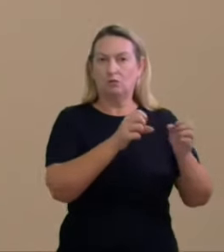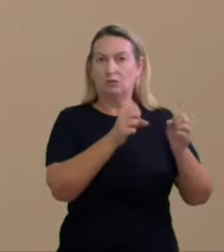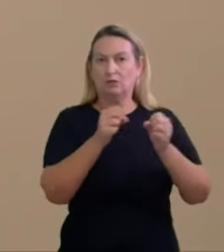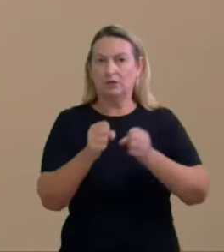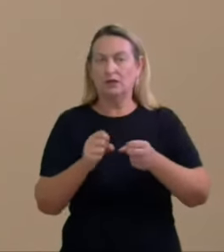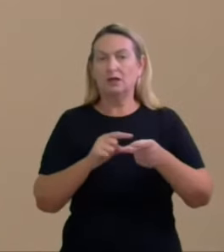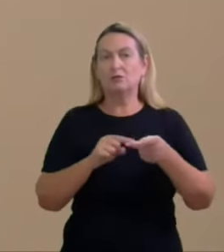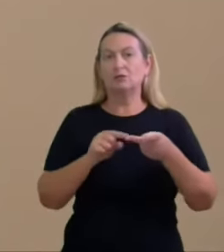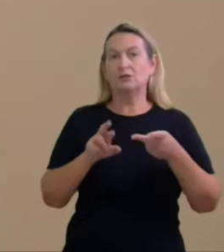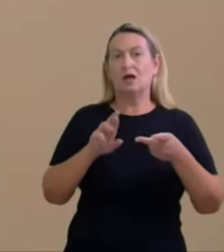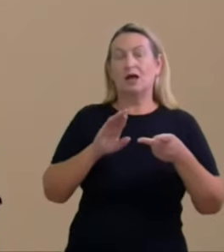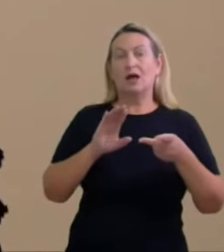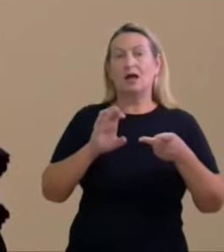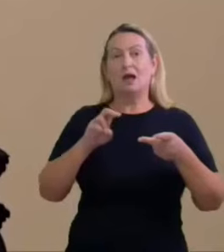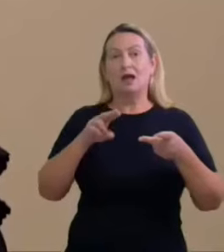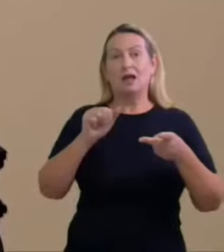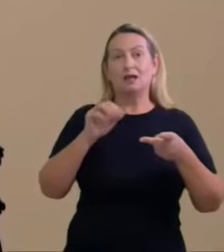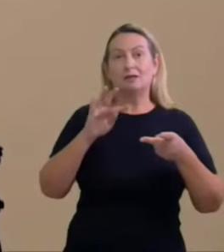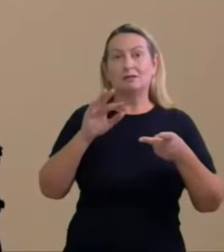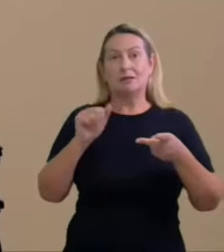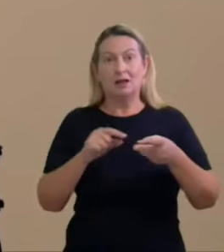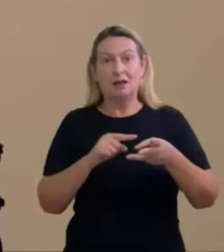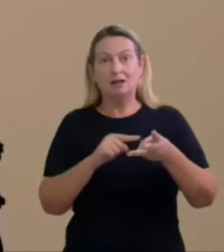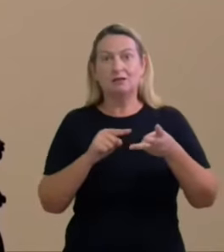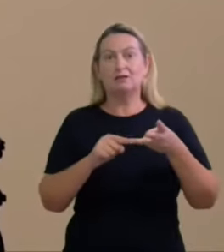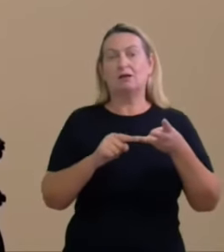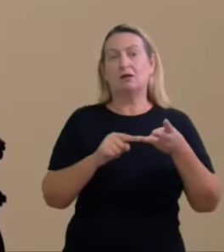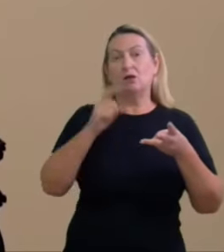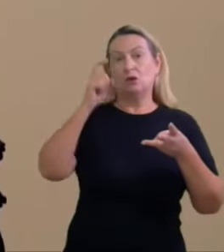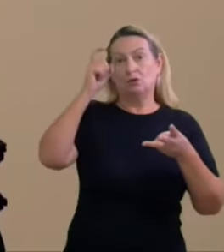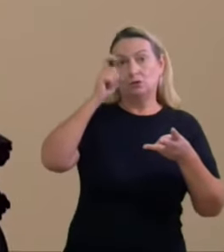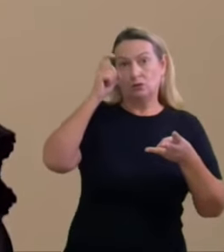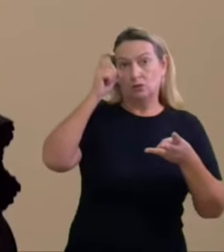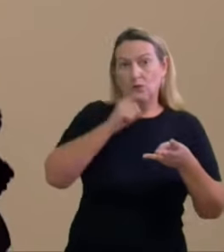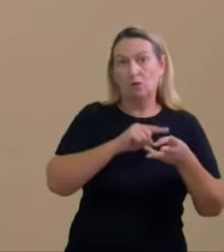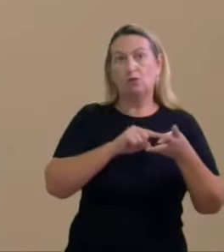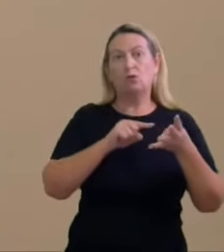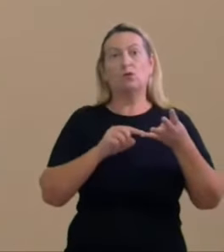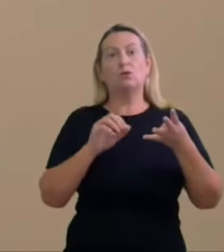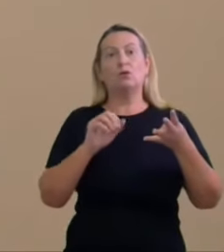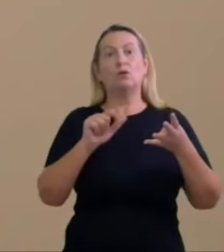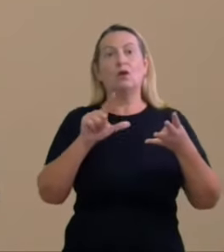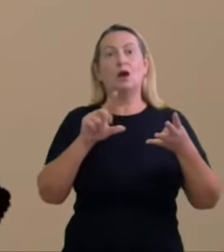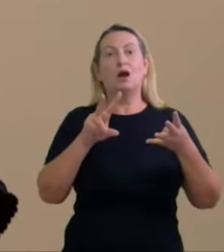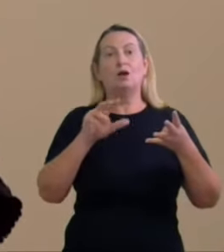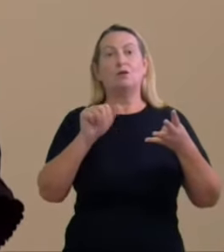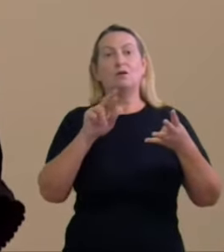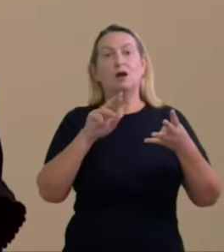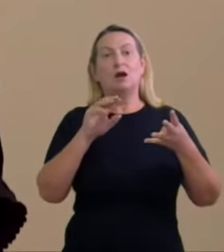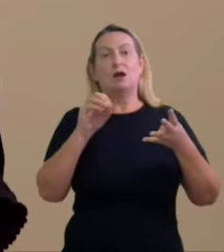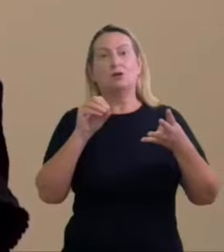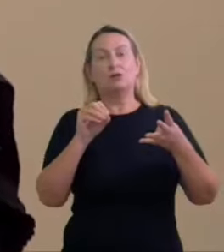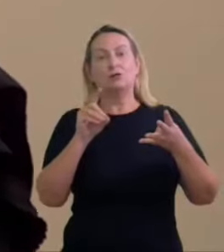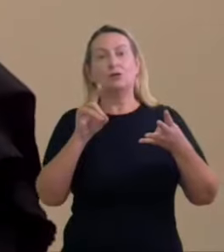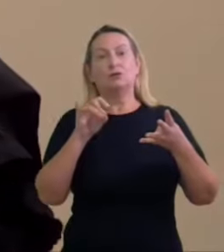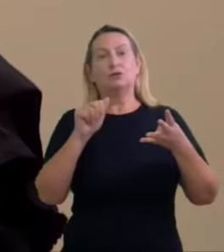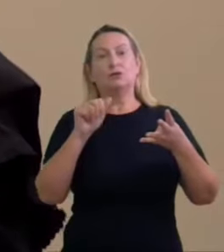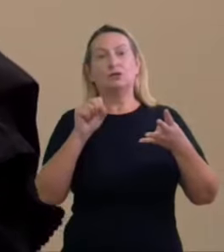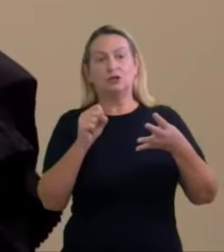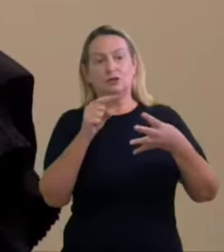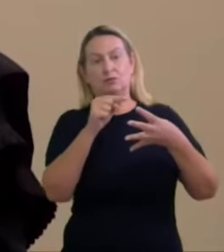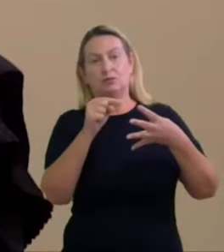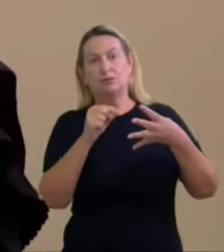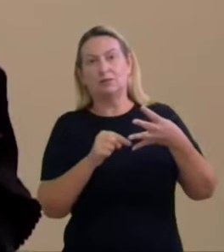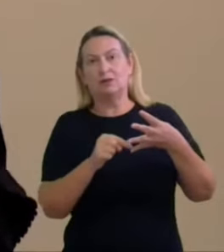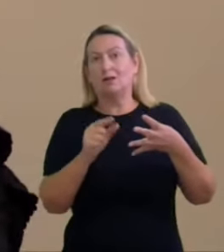e quem sabe até o próprio Álvaro Dias que era do Podemos como atribuir todas essas inserções que não estavam